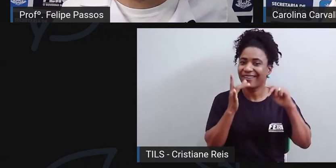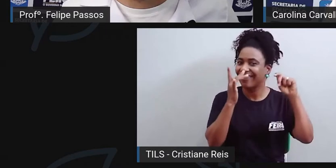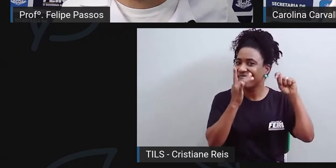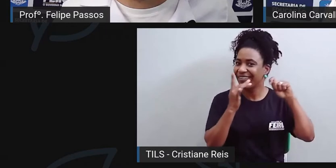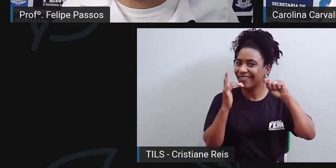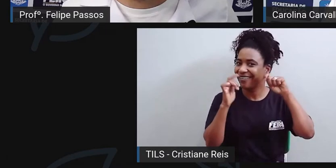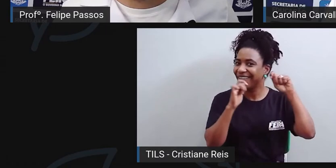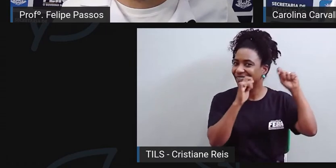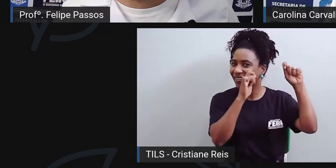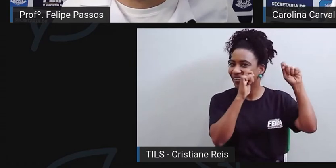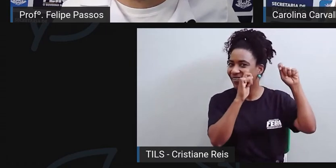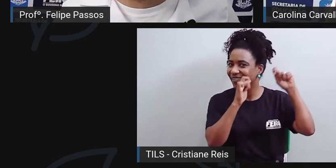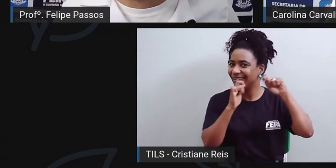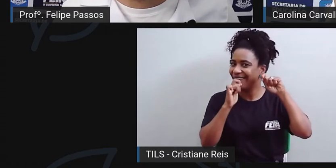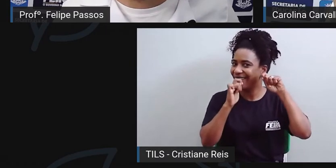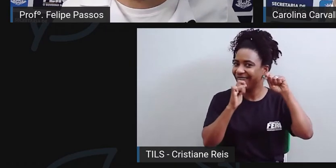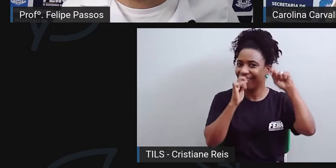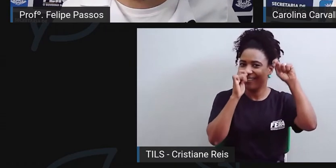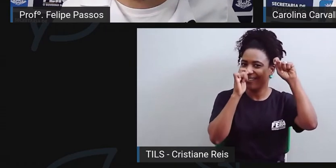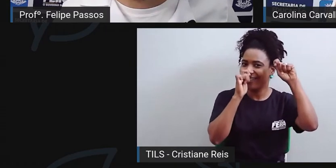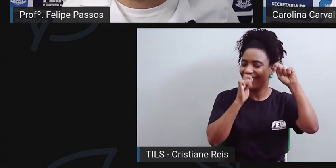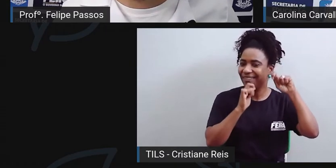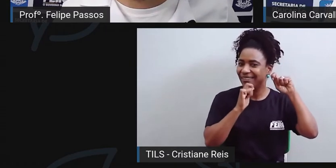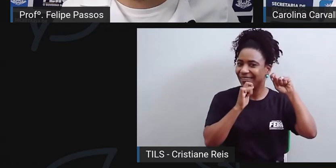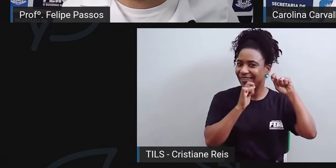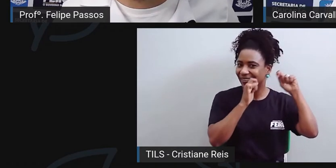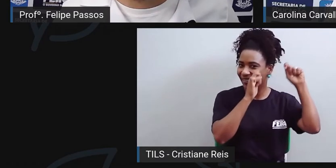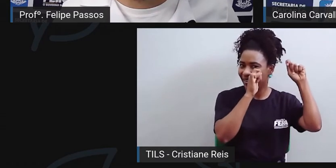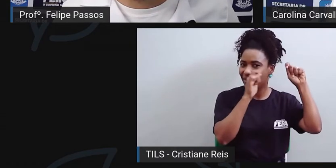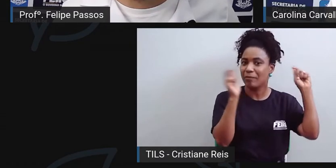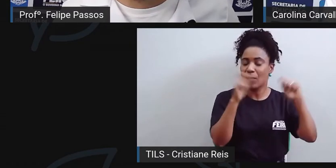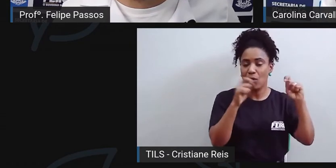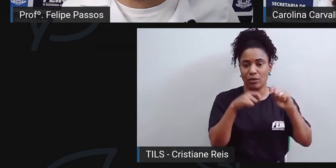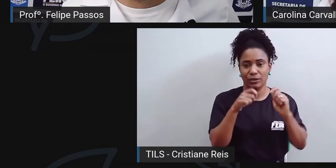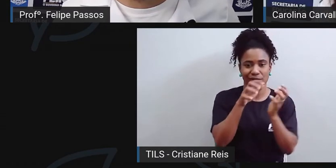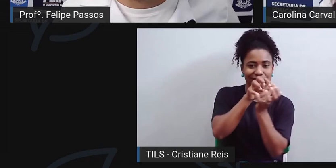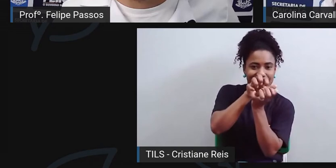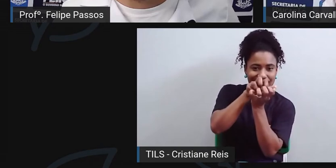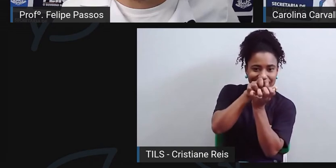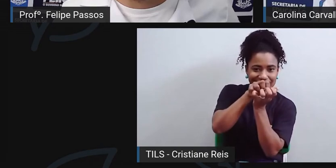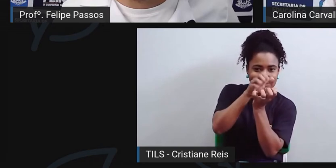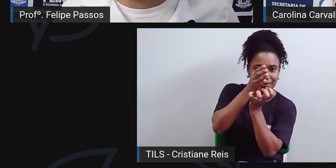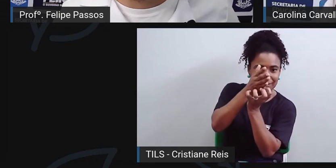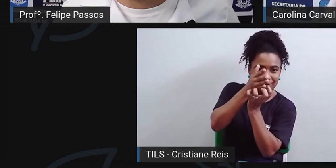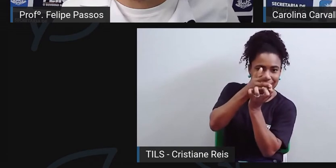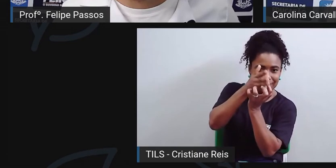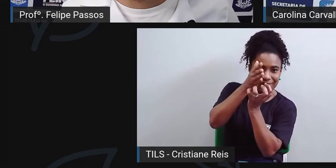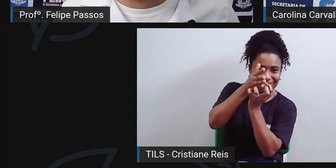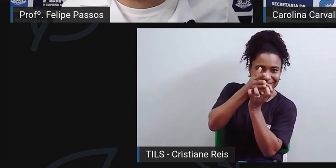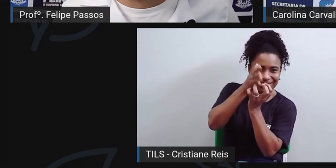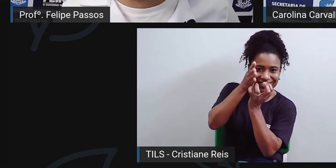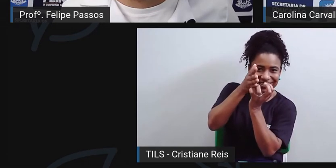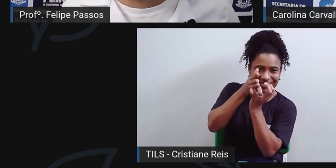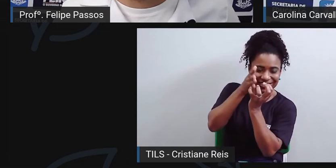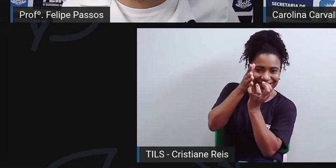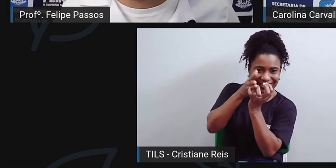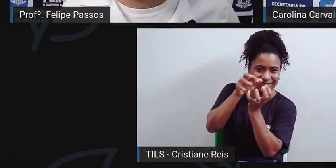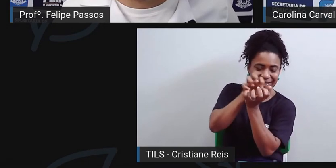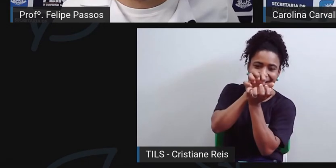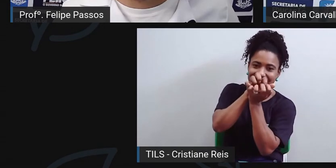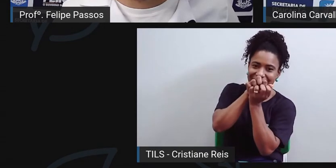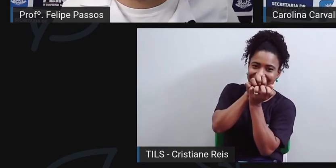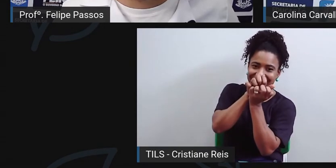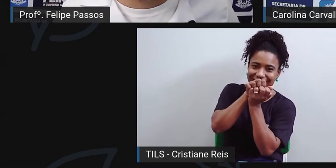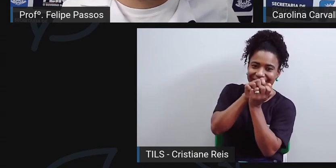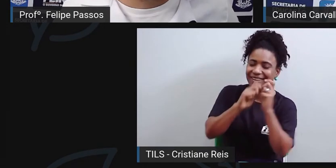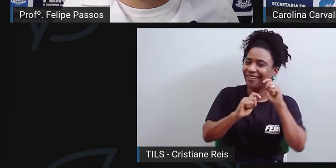vai e vem pra descer naquela parte mais apertadinha entre um dente e outro. E aí, eu vou conseguir